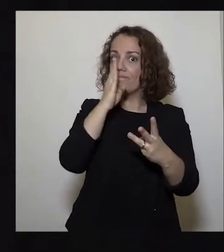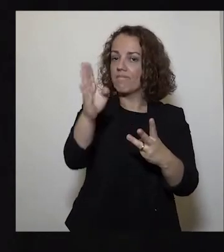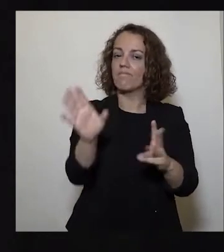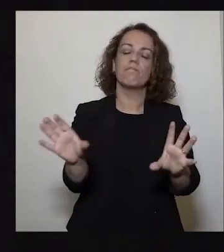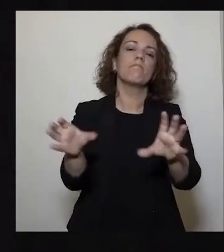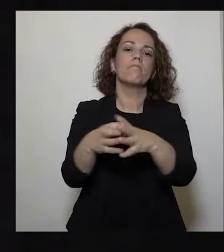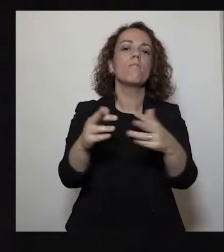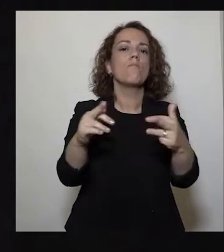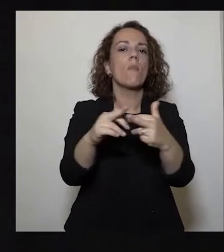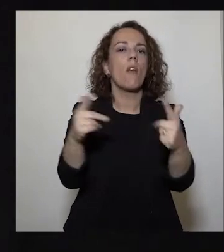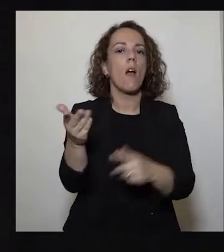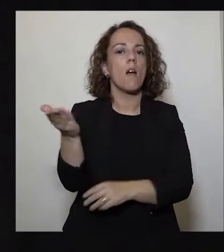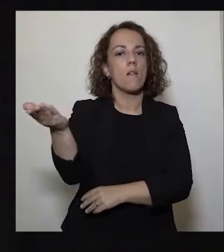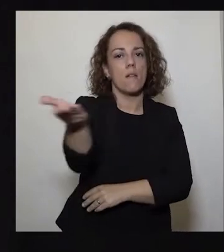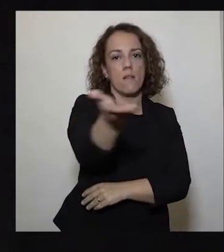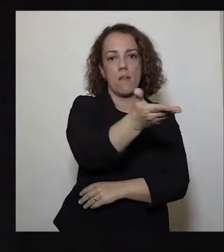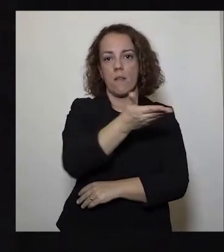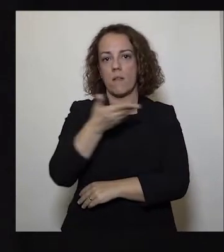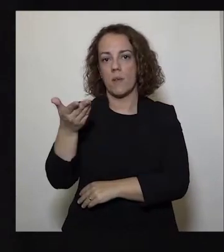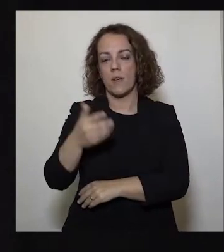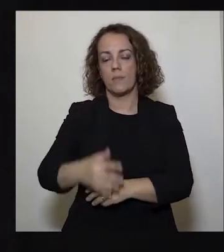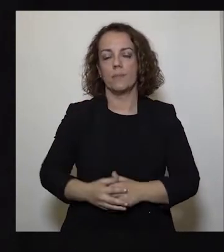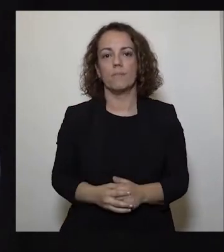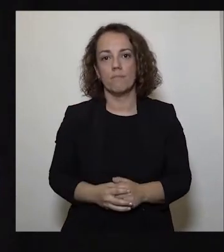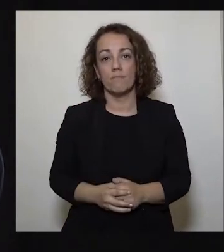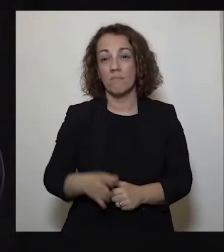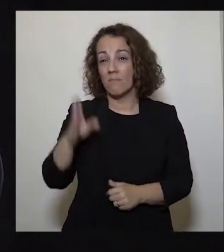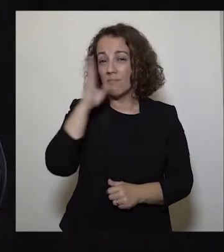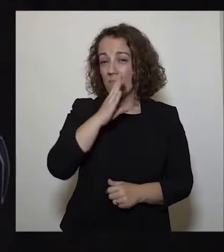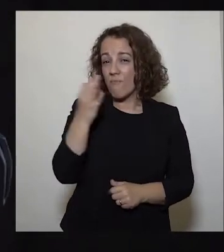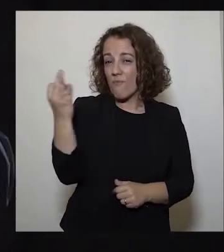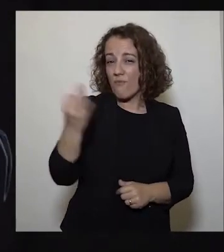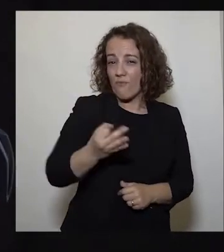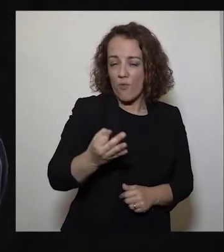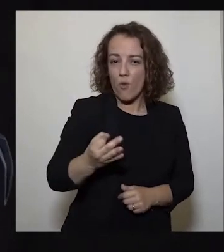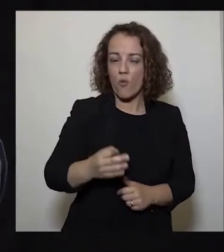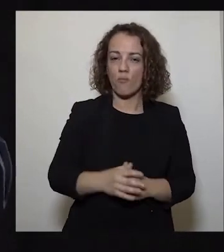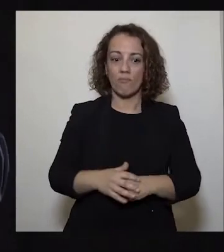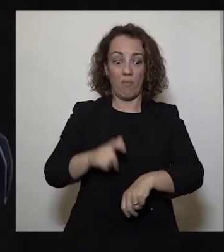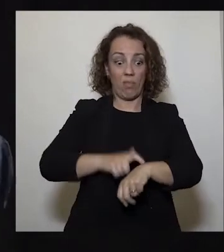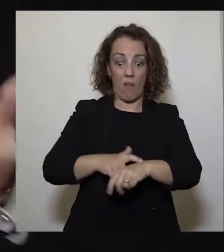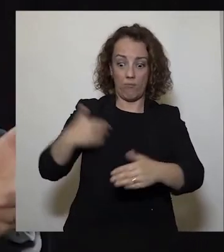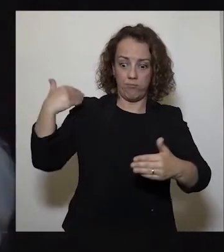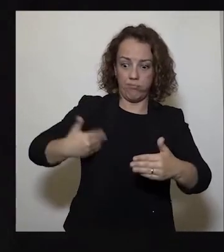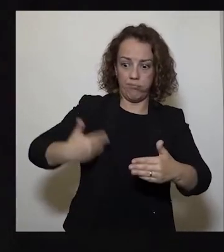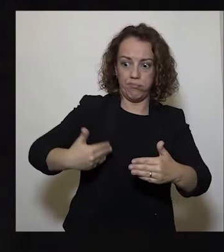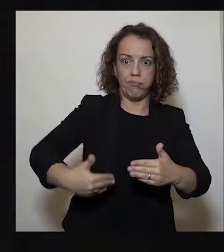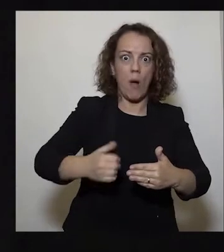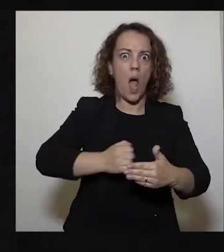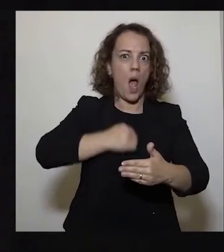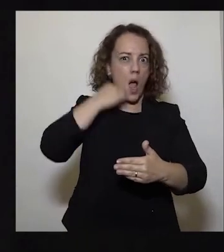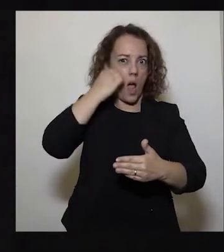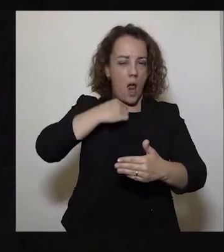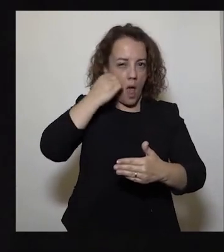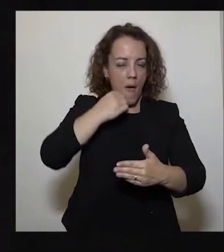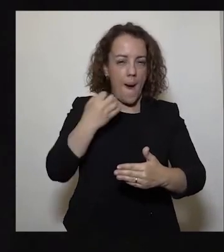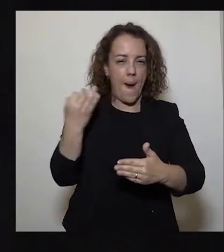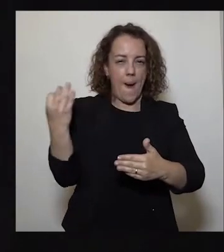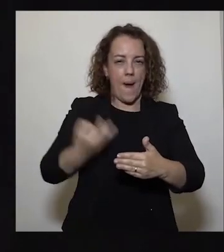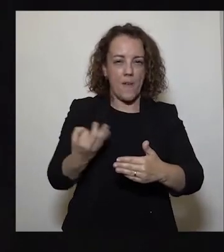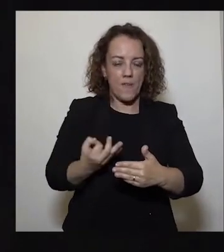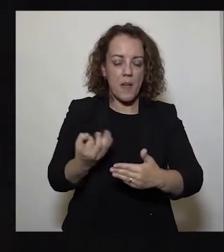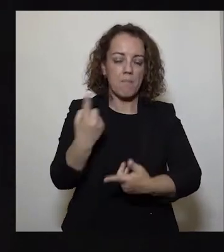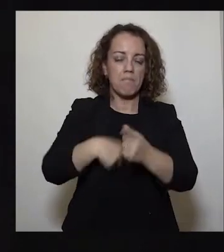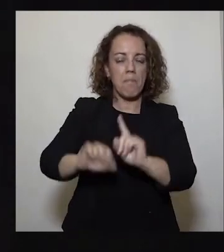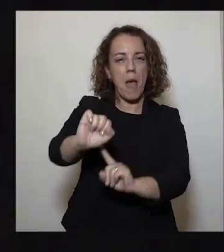Se alguém, passado este momento mais grave da crise, a pretexto de